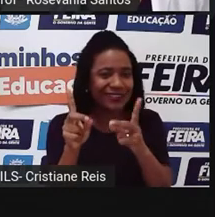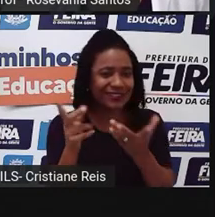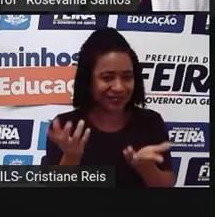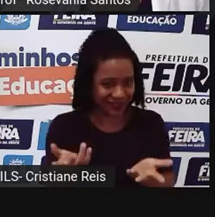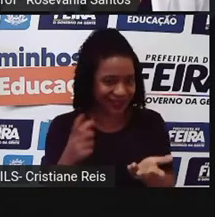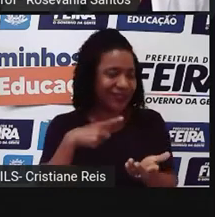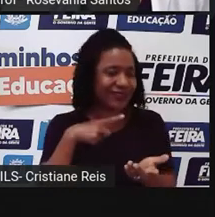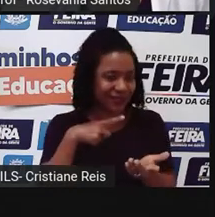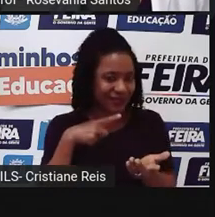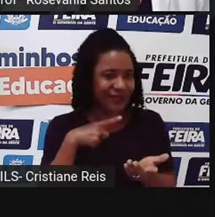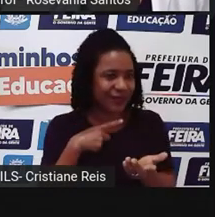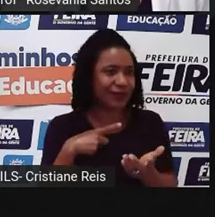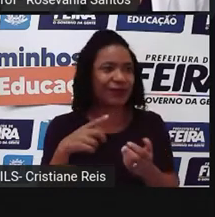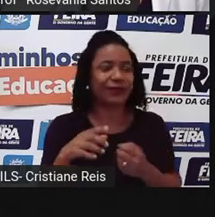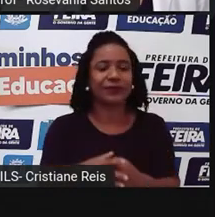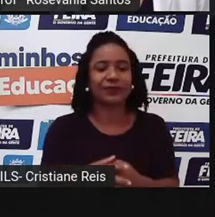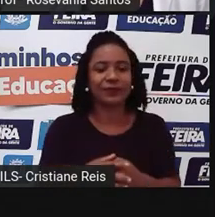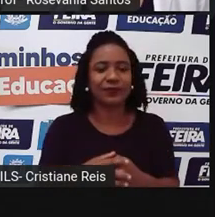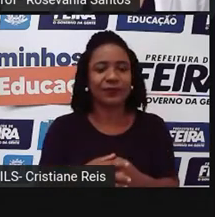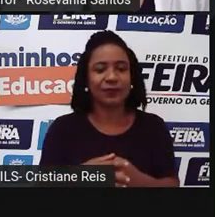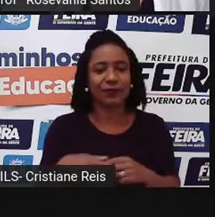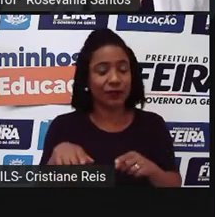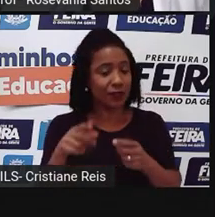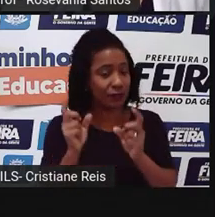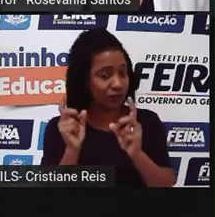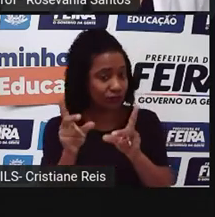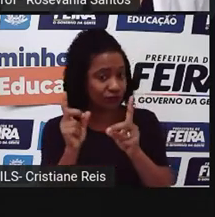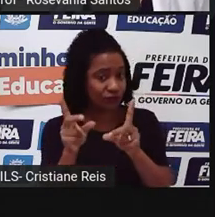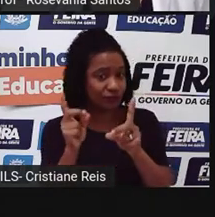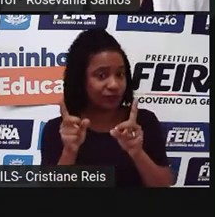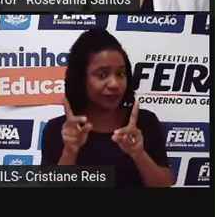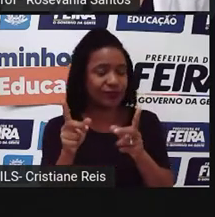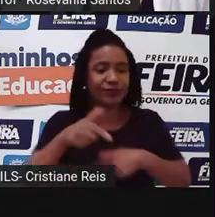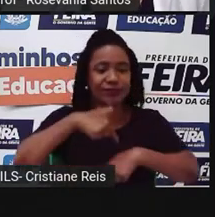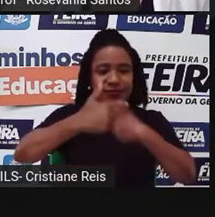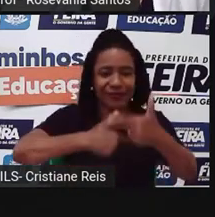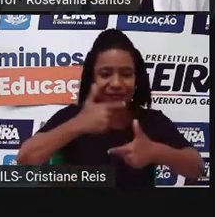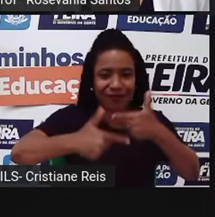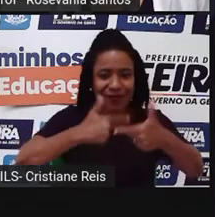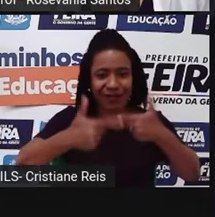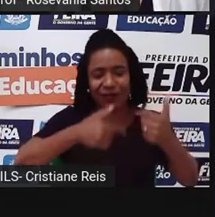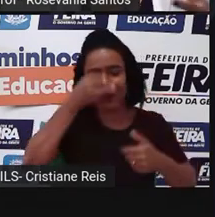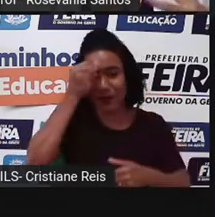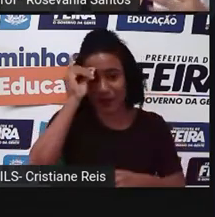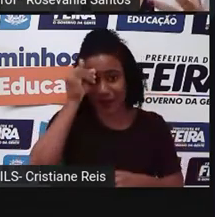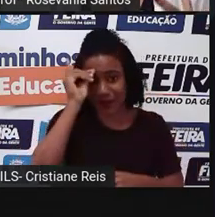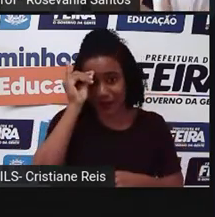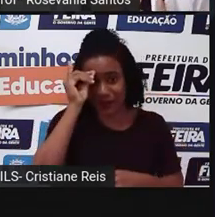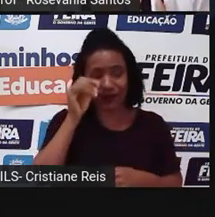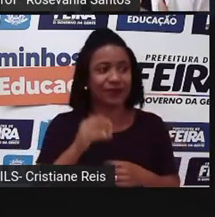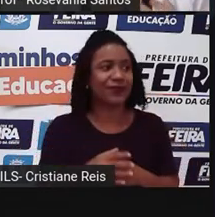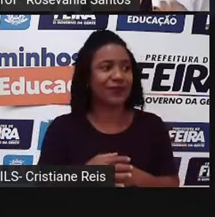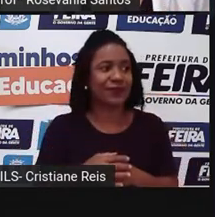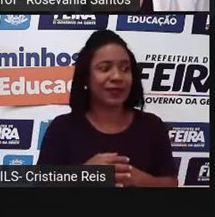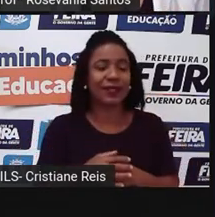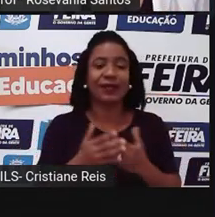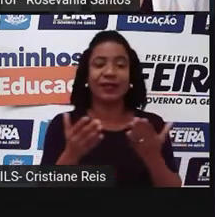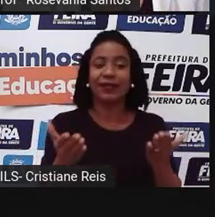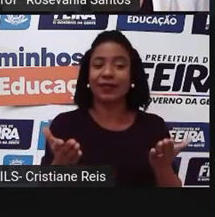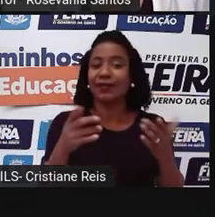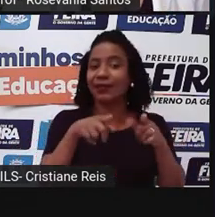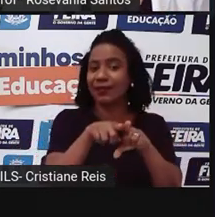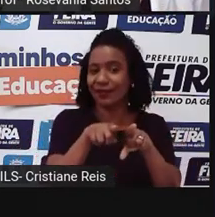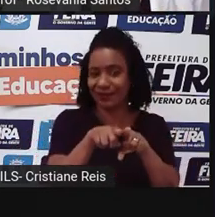né? Bora dizer assim, um triposto econômico dessa atividade. Mas a gente, como agricultura, a gente tem muita